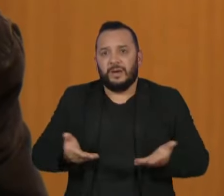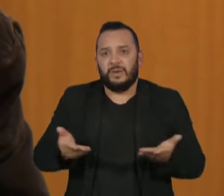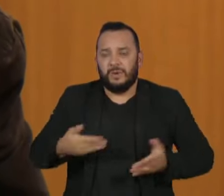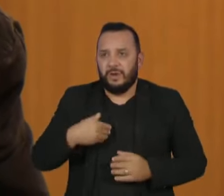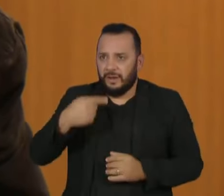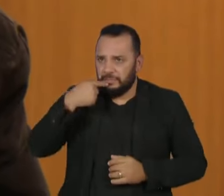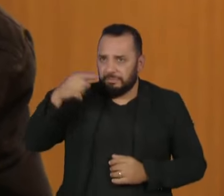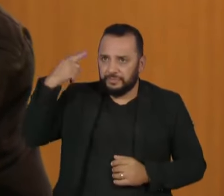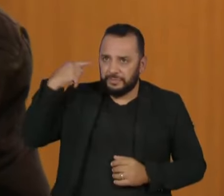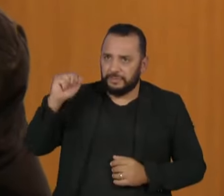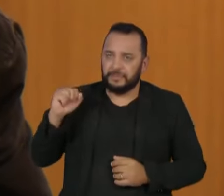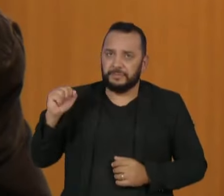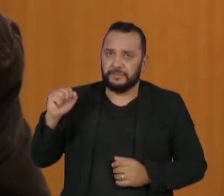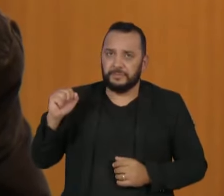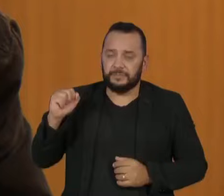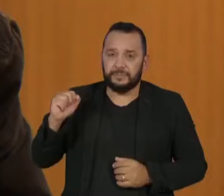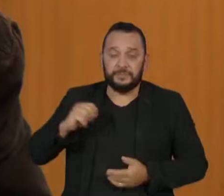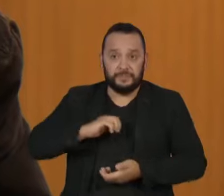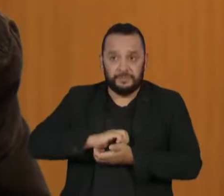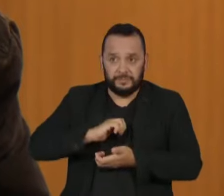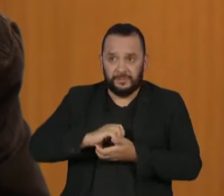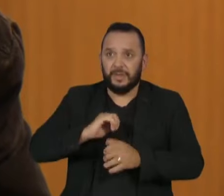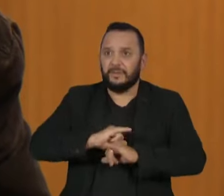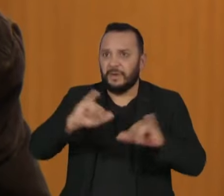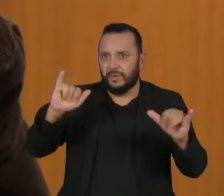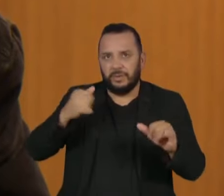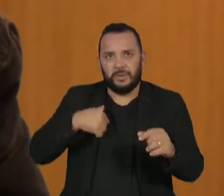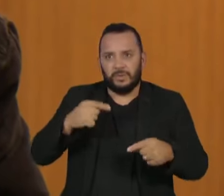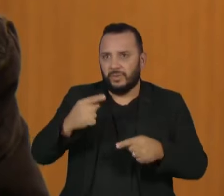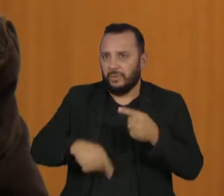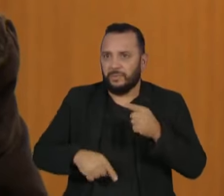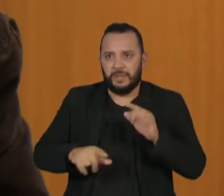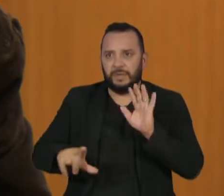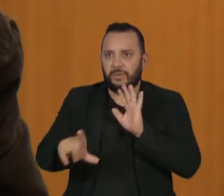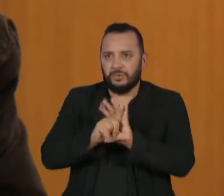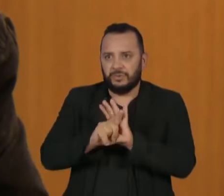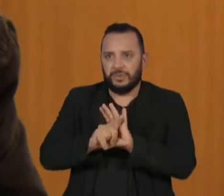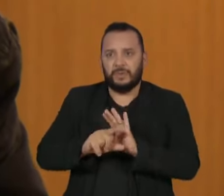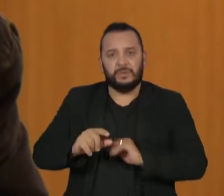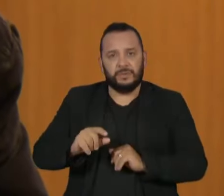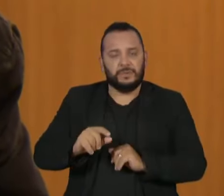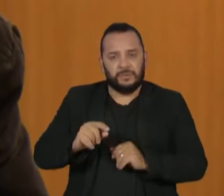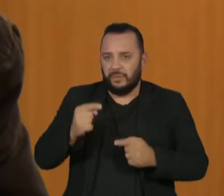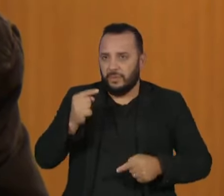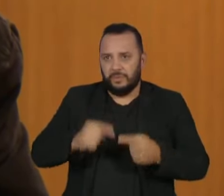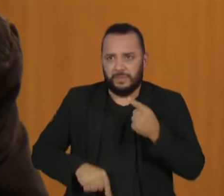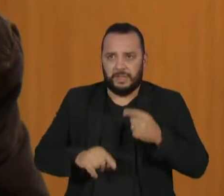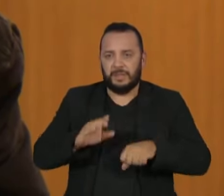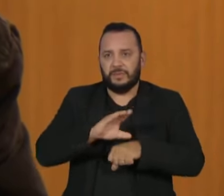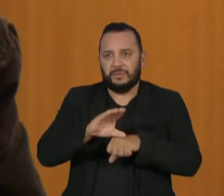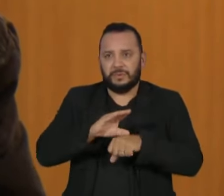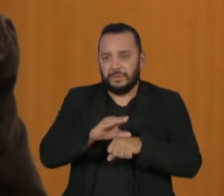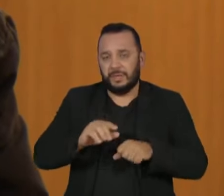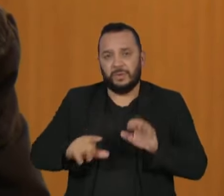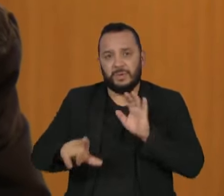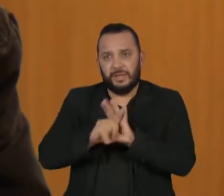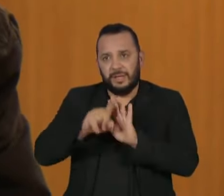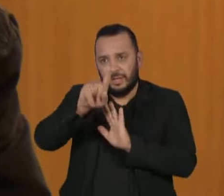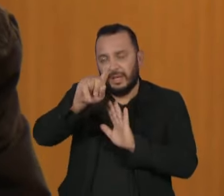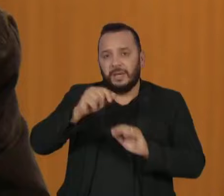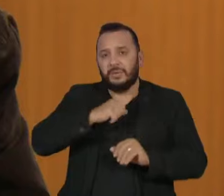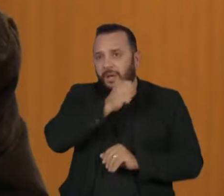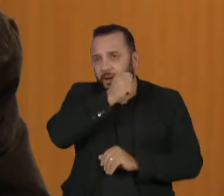tempo, inclusive o STF já declarou inconstitucional uma lei parecida da Amapá. E agora, mês passado, dez dias antes da enchente,